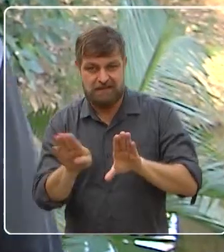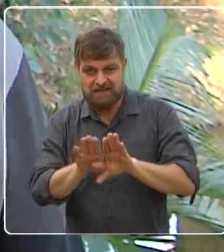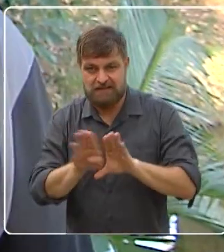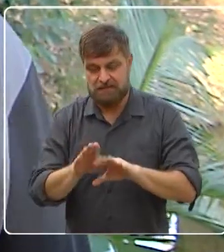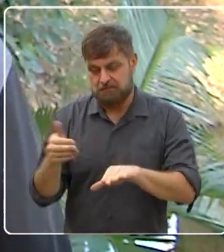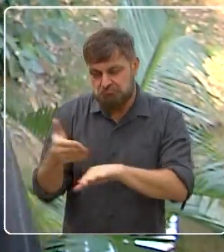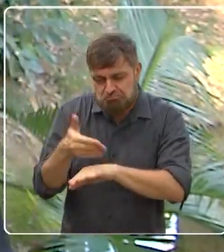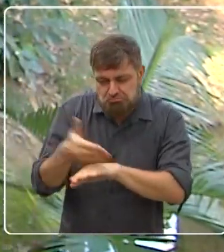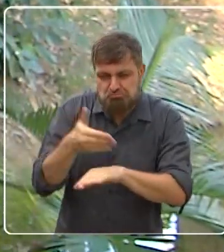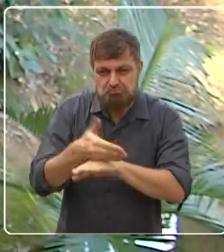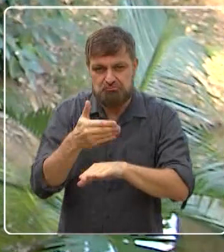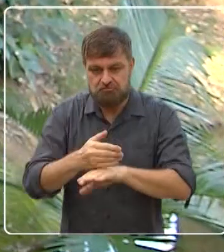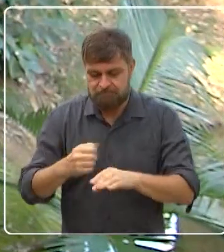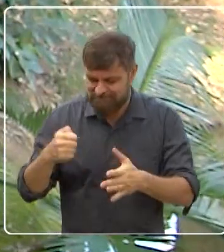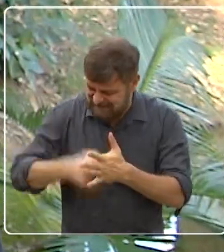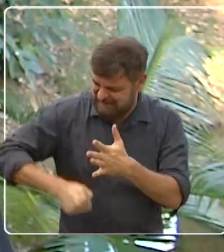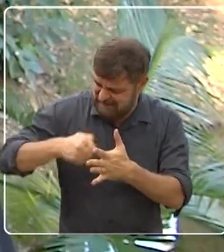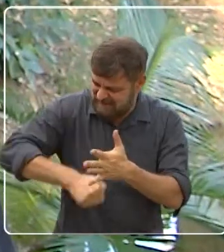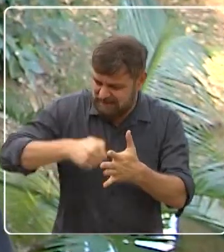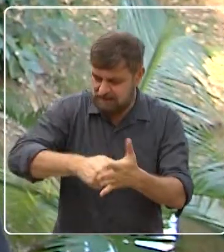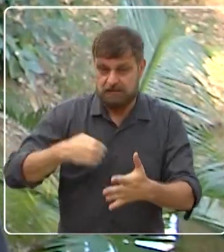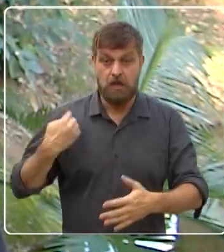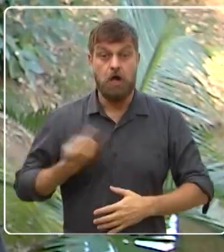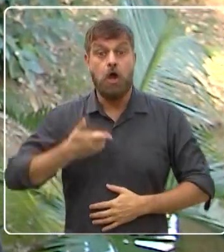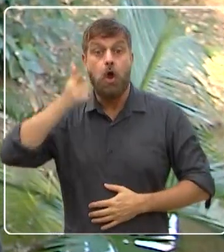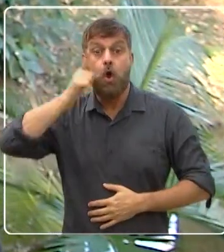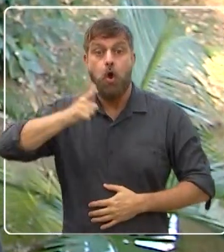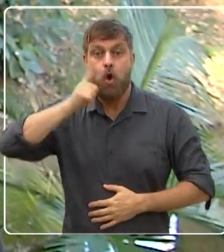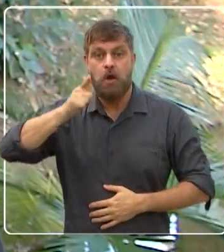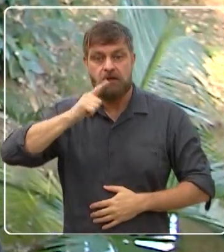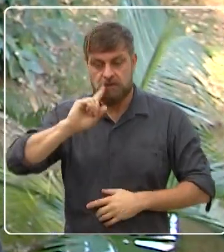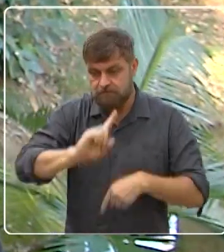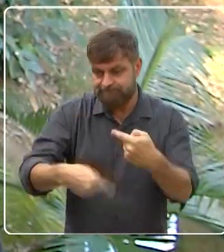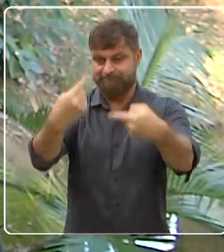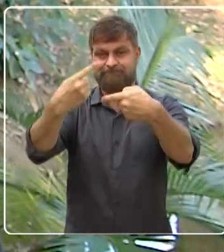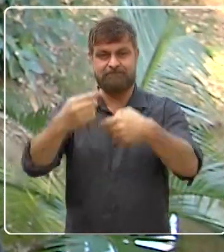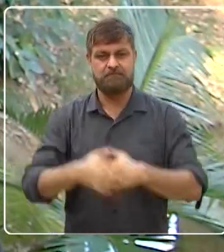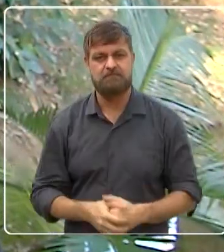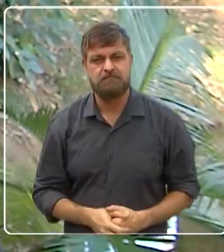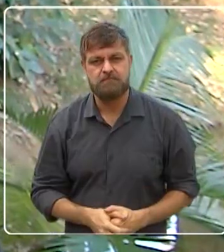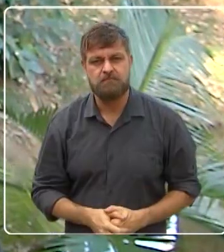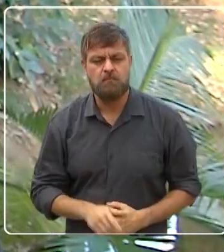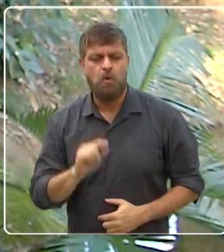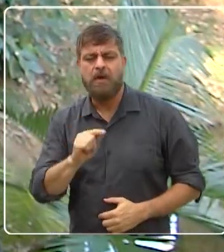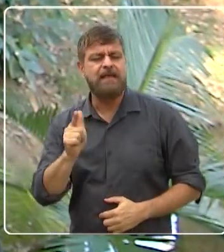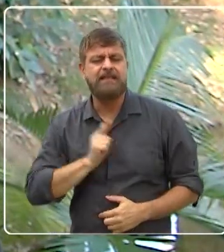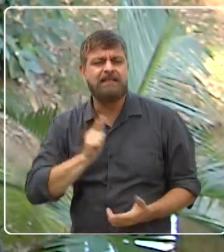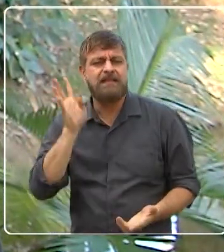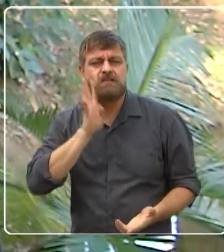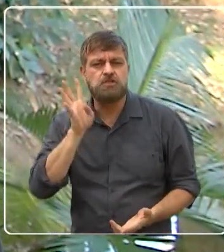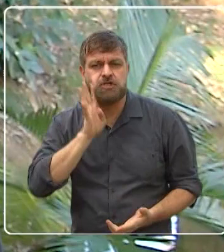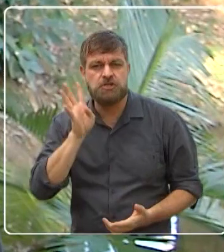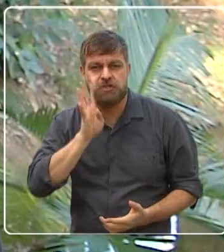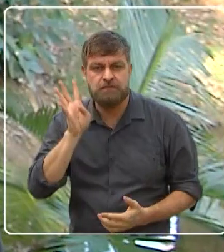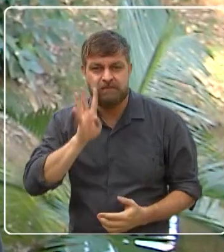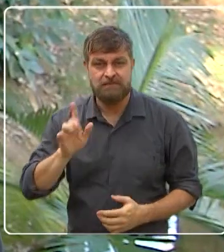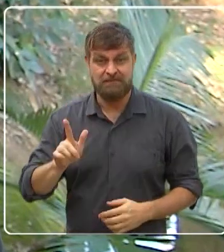adesão. Então aí com muita luta nós conseguimos essas melhorias. O que tem aqui de legal, de